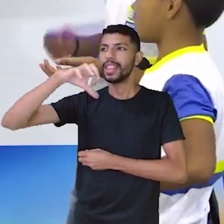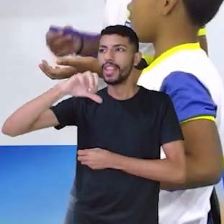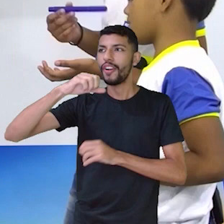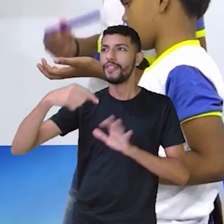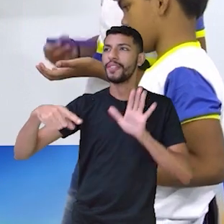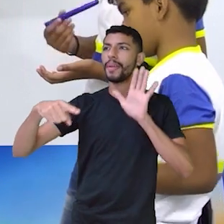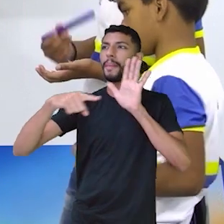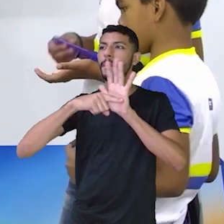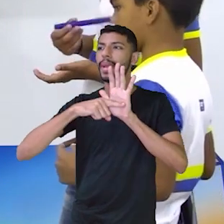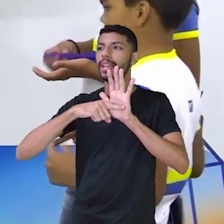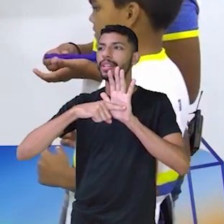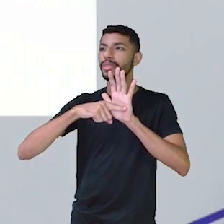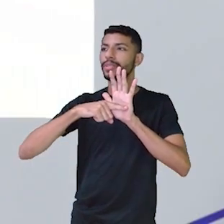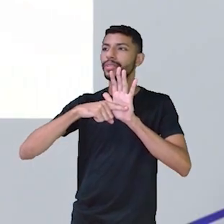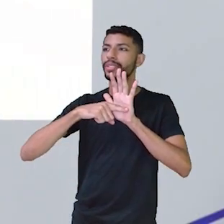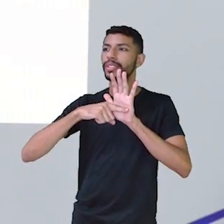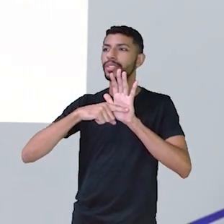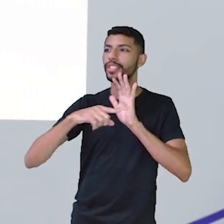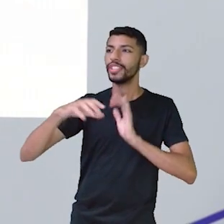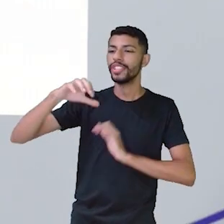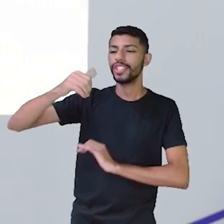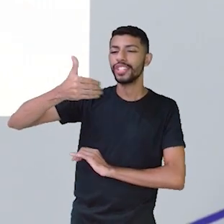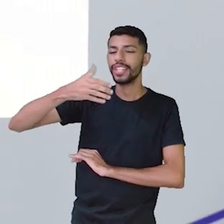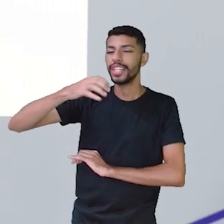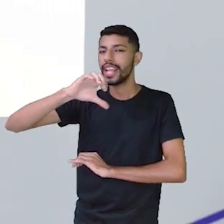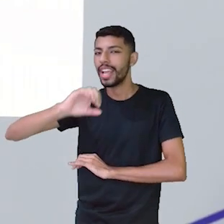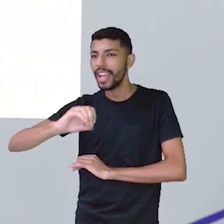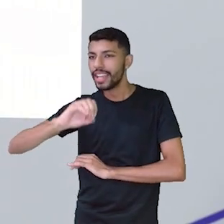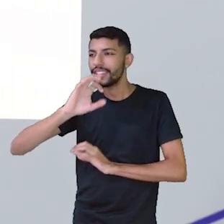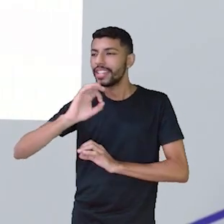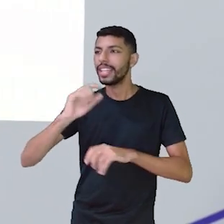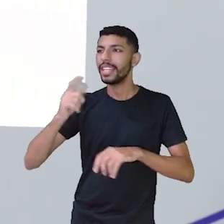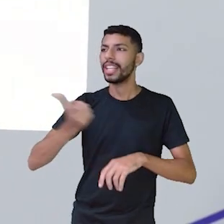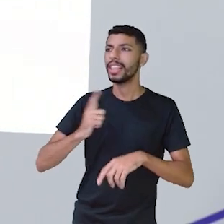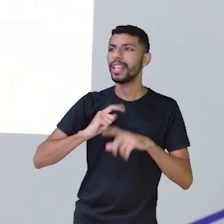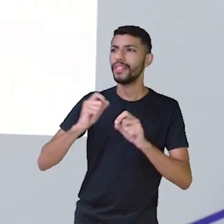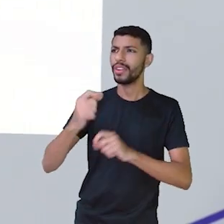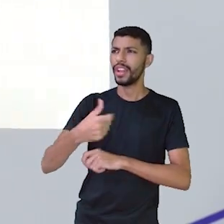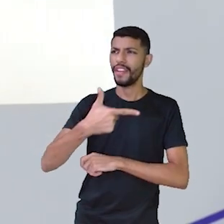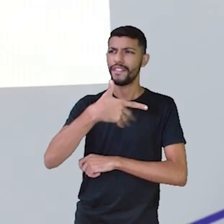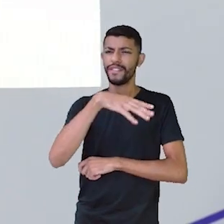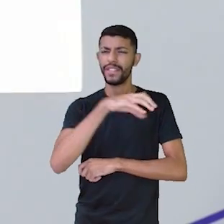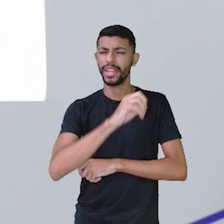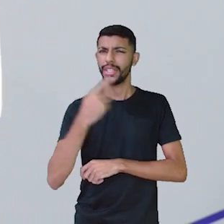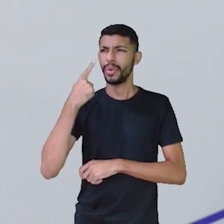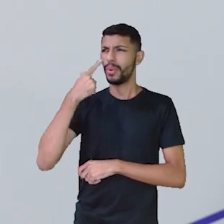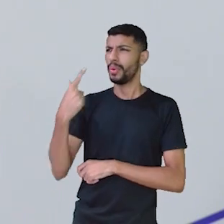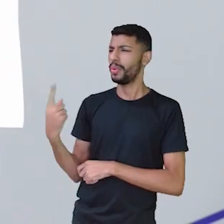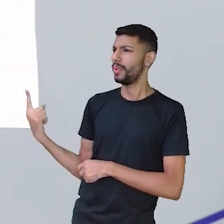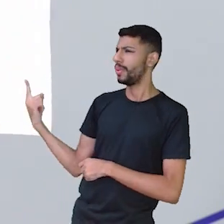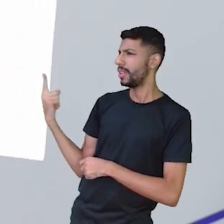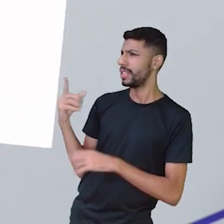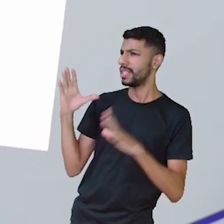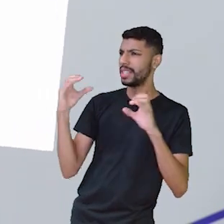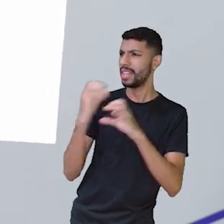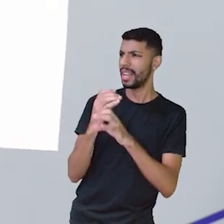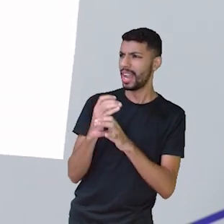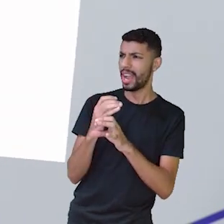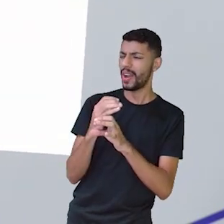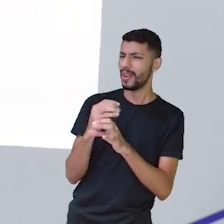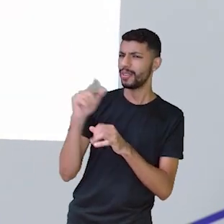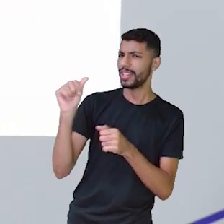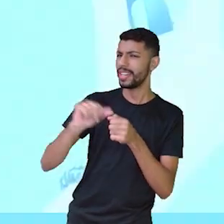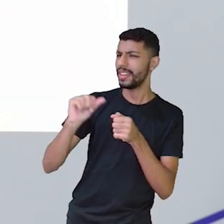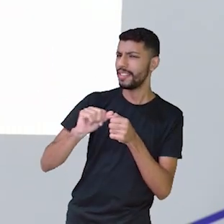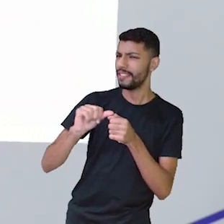39, tirou aqui 10 e ficou 20. Será que essa continha aqui que ele